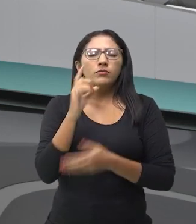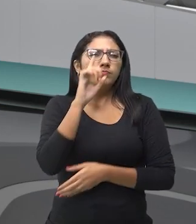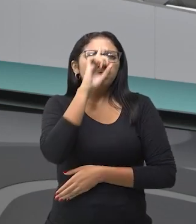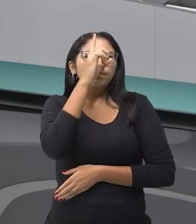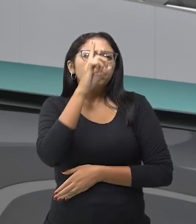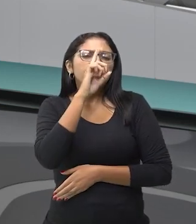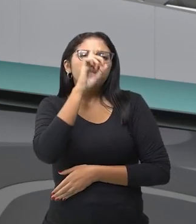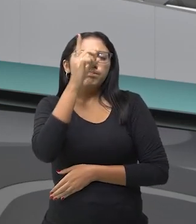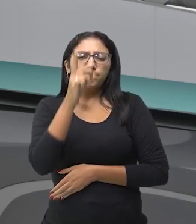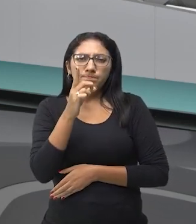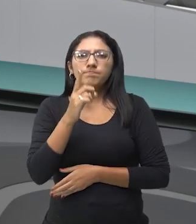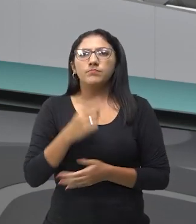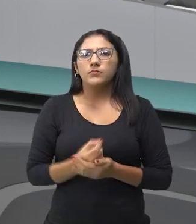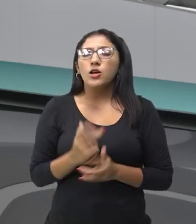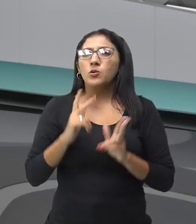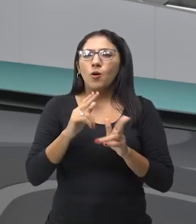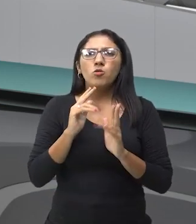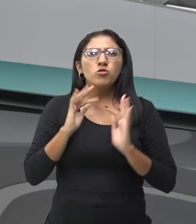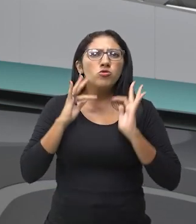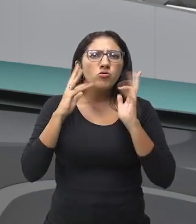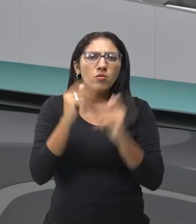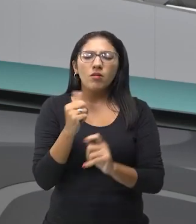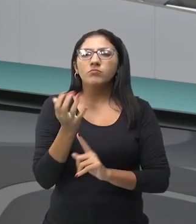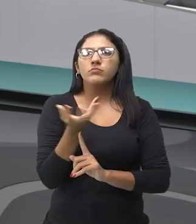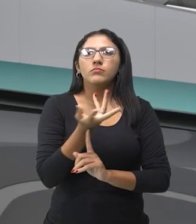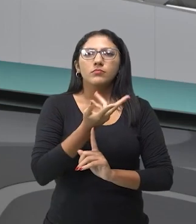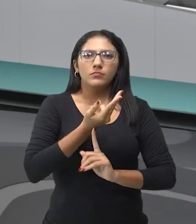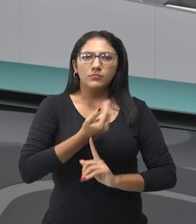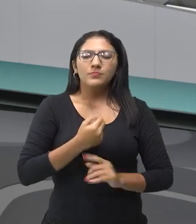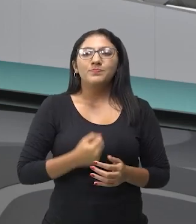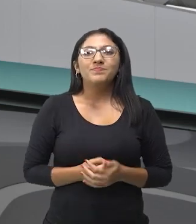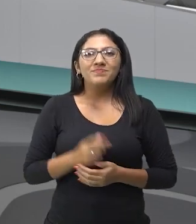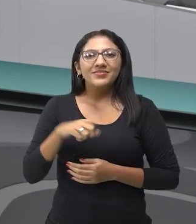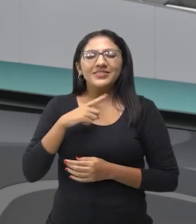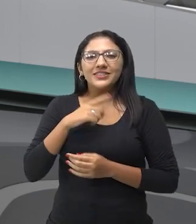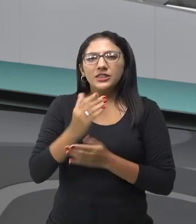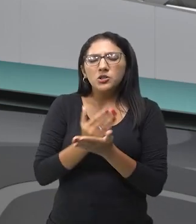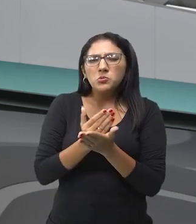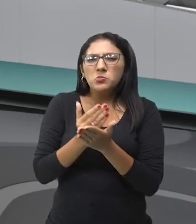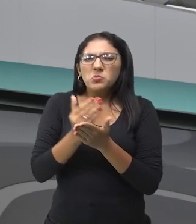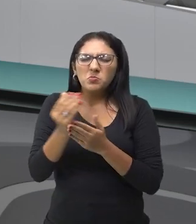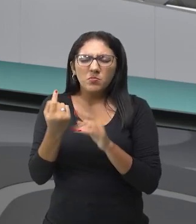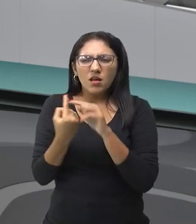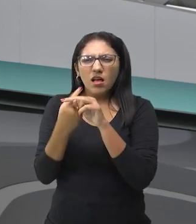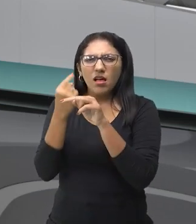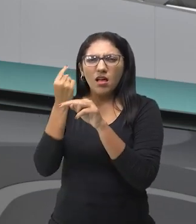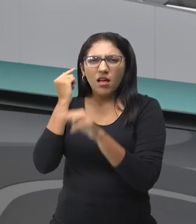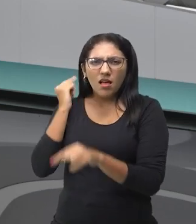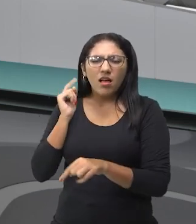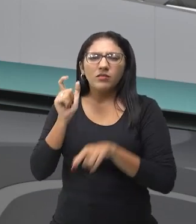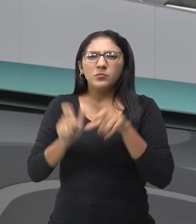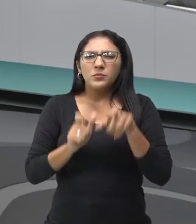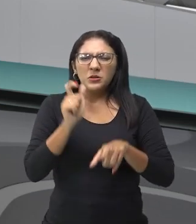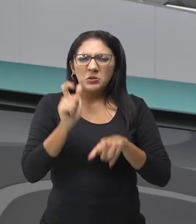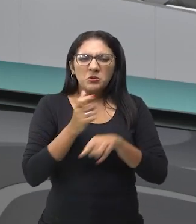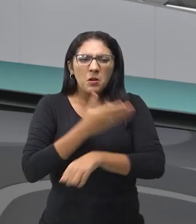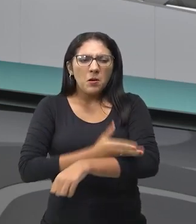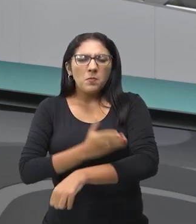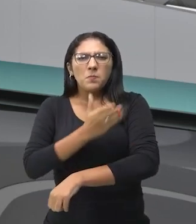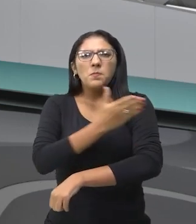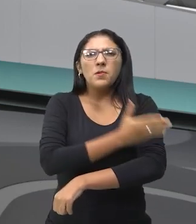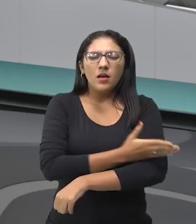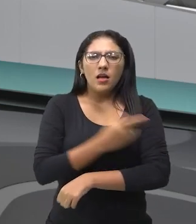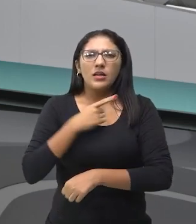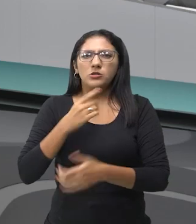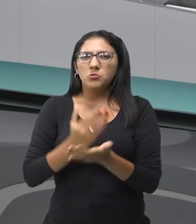assim como todas as artes cênicas. Isso iniciou lá nos primórdios, com os homens primitivos, que faziam